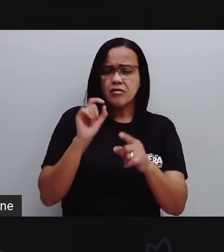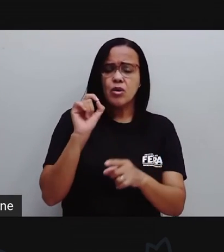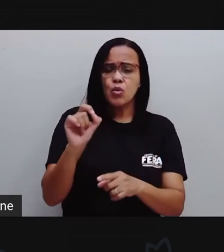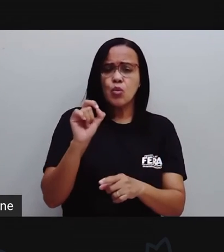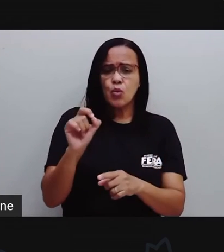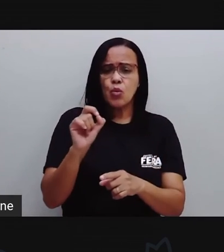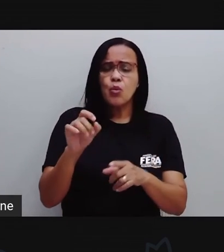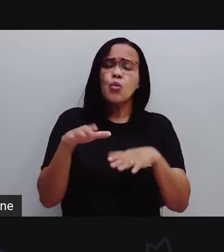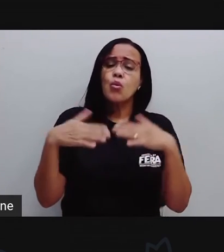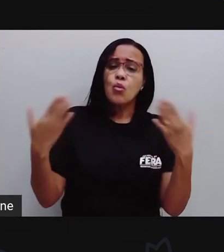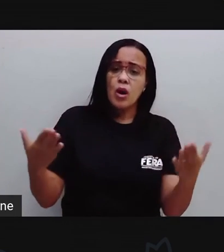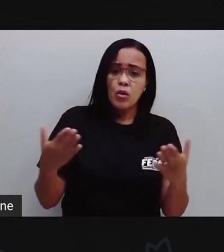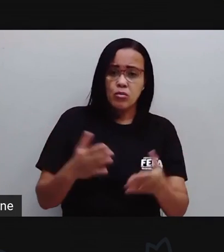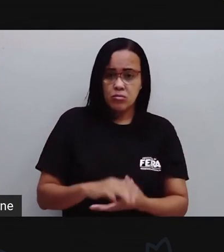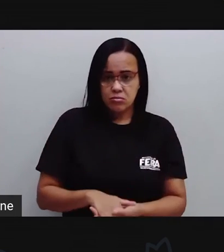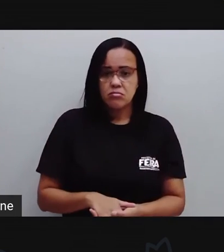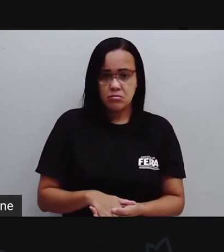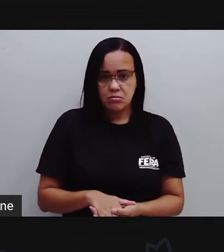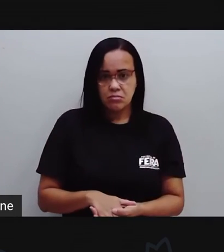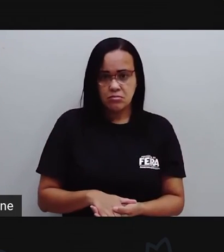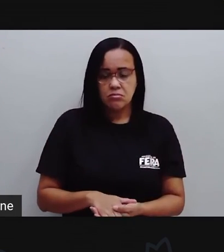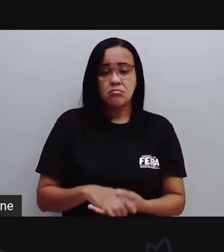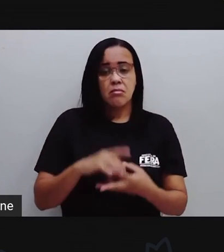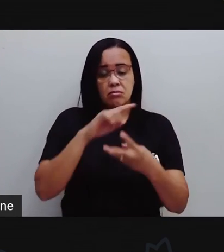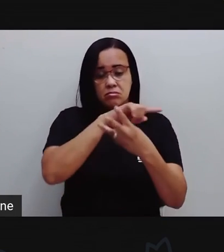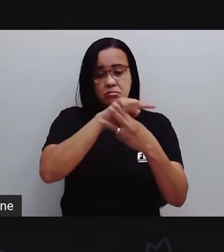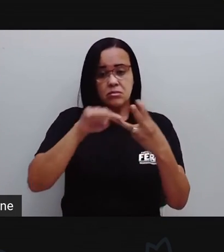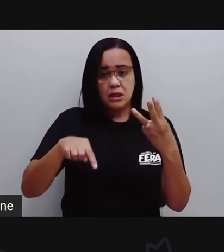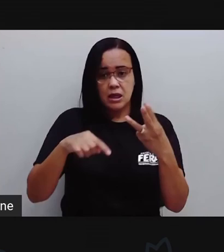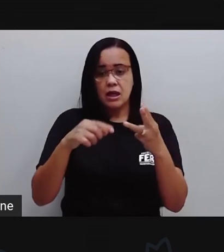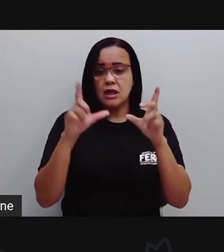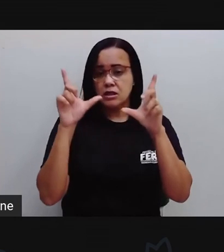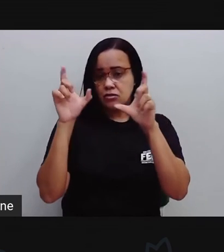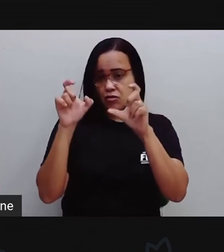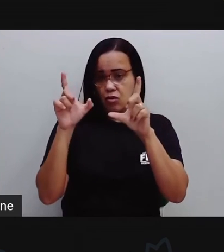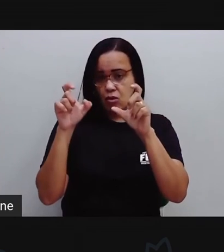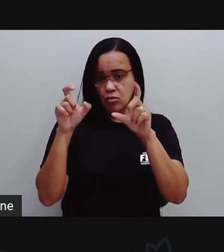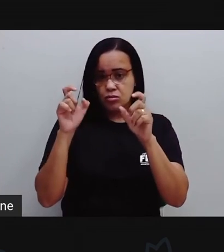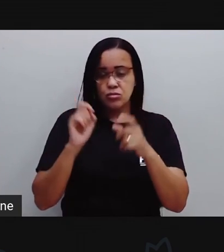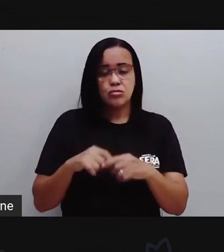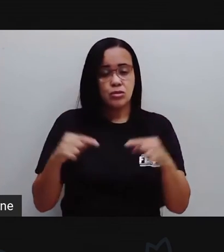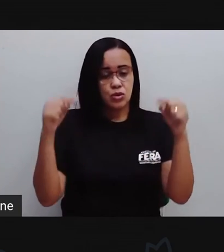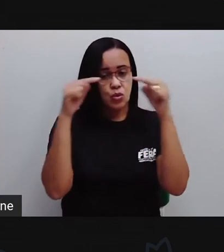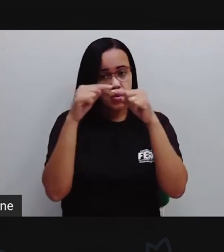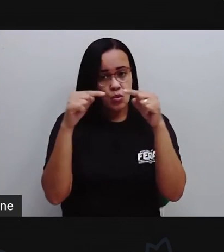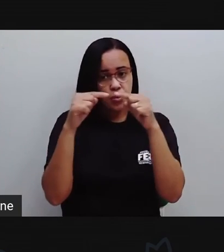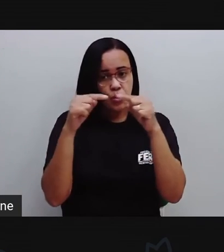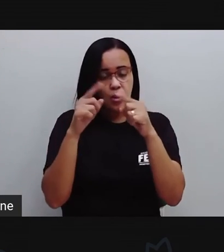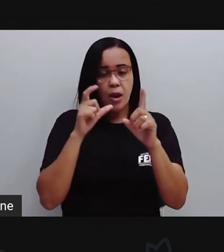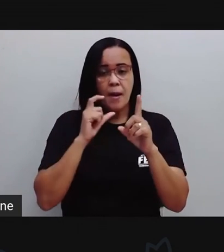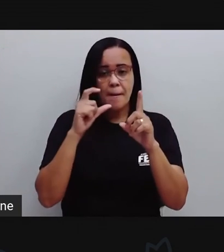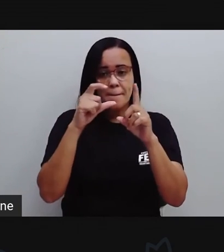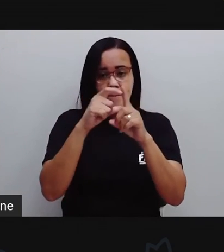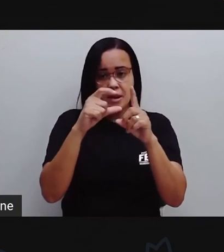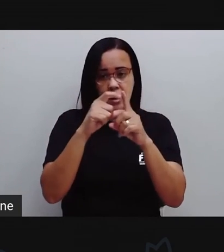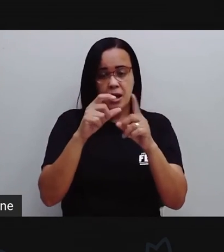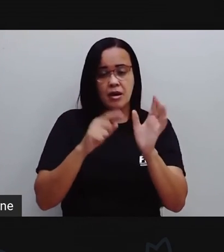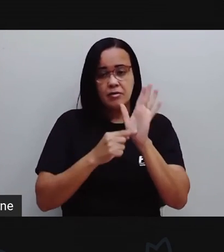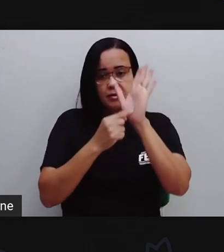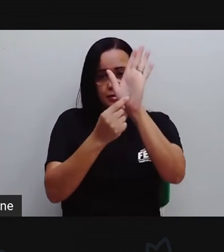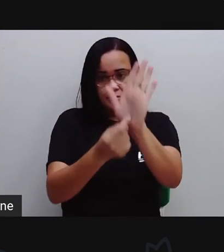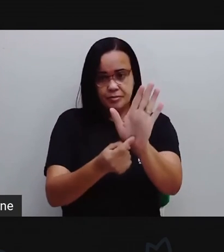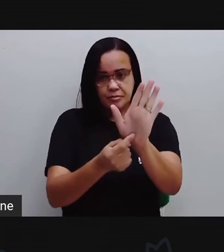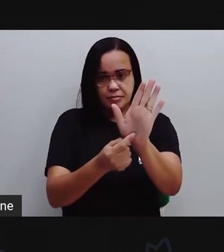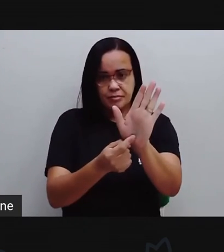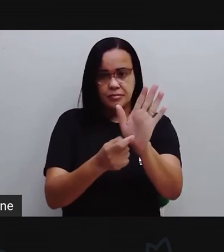dizer o quê? E aí vai ter três imagens e vocês vão dizer o que é que tá ali escrito na palavra que a PRÓ mostrou, tá joia?